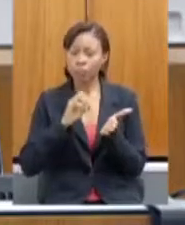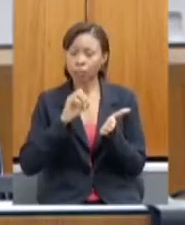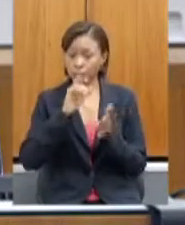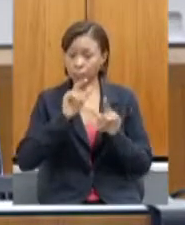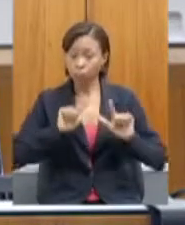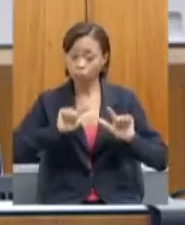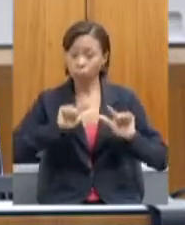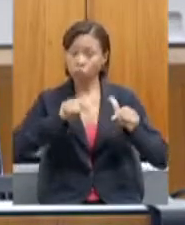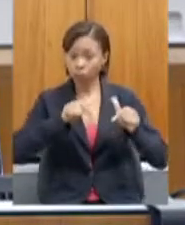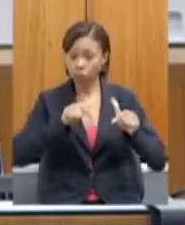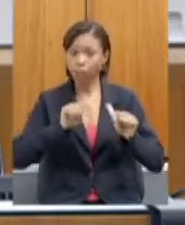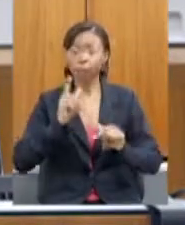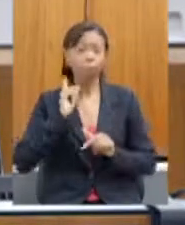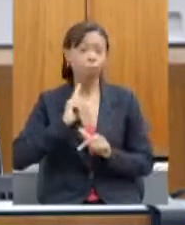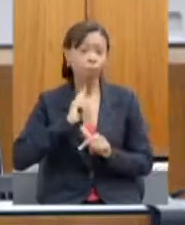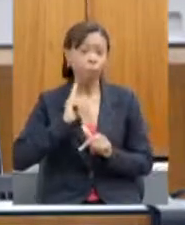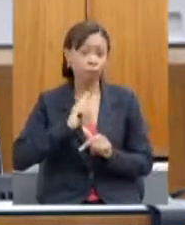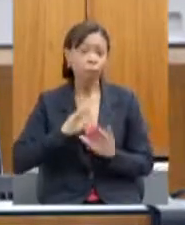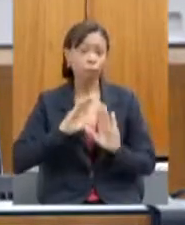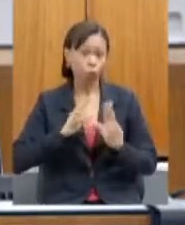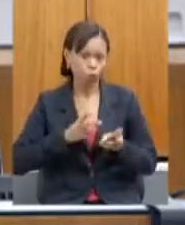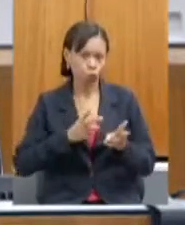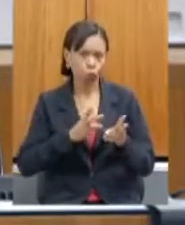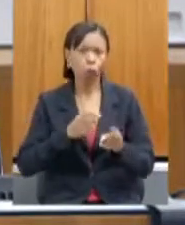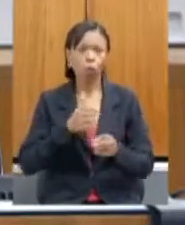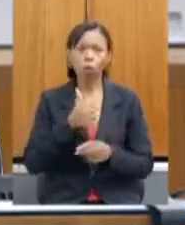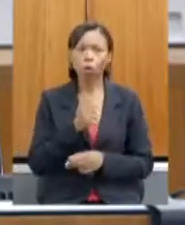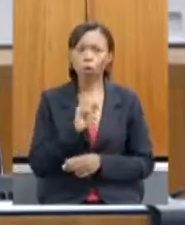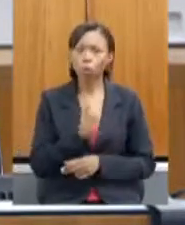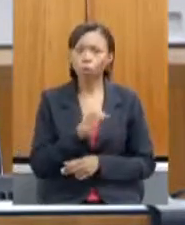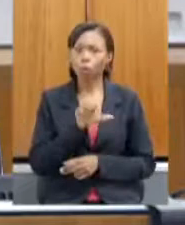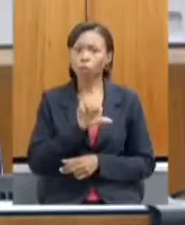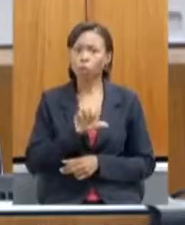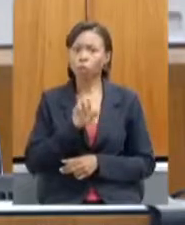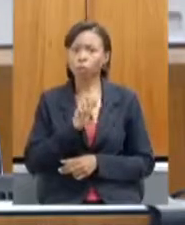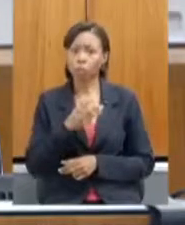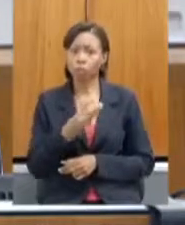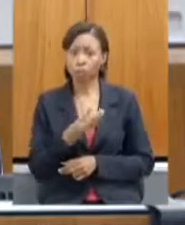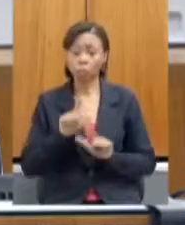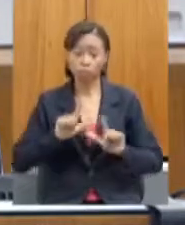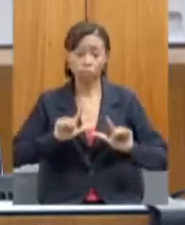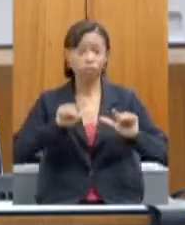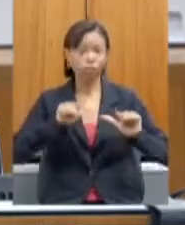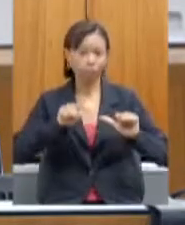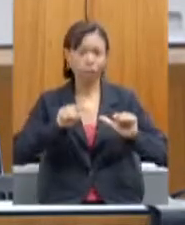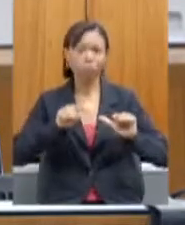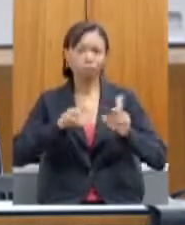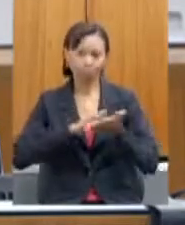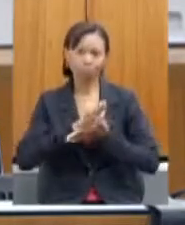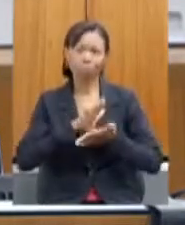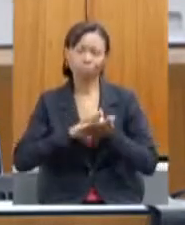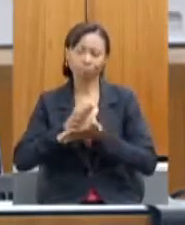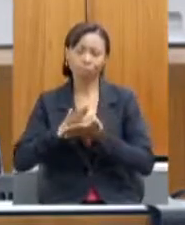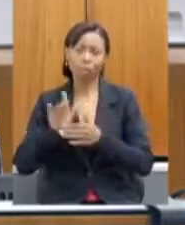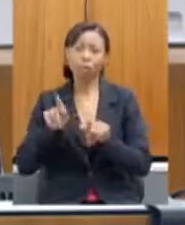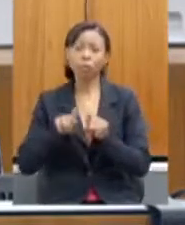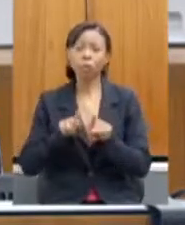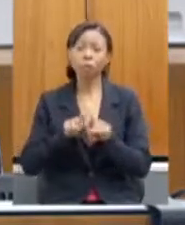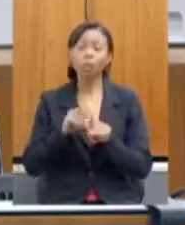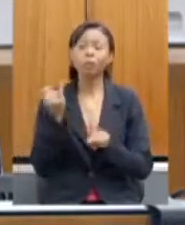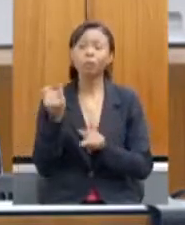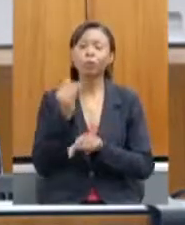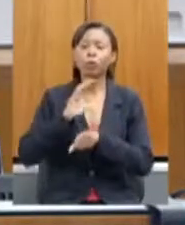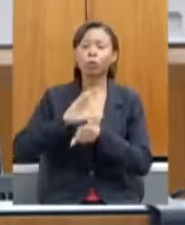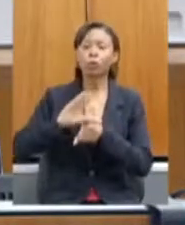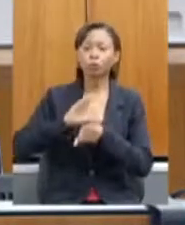nós tivemos 1.993 certificados emitidos, e também uma ação muito importante de cursos de credenciamento para